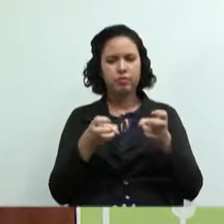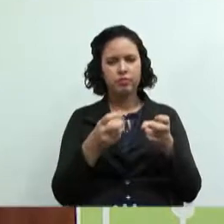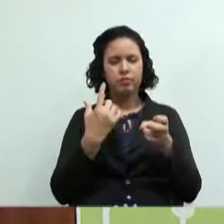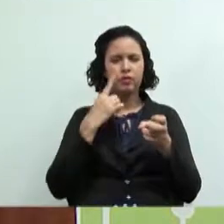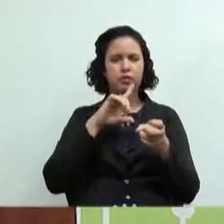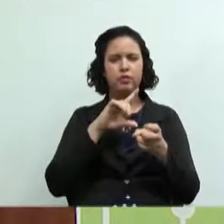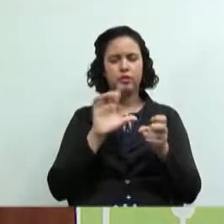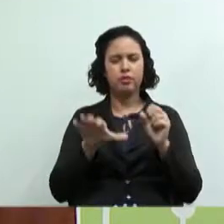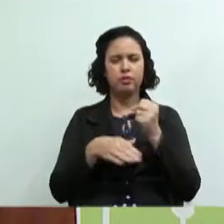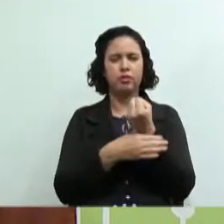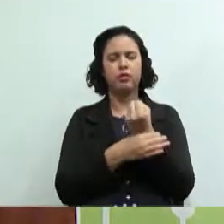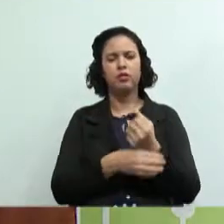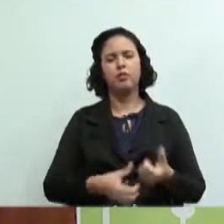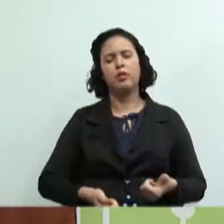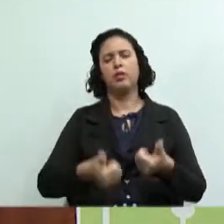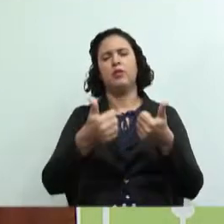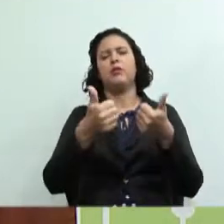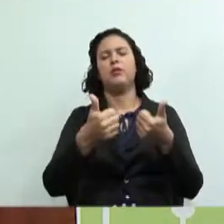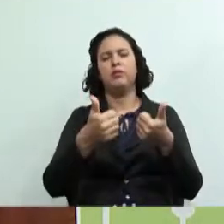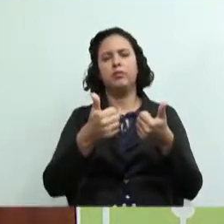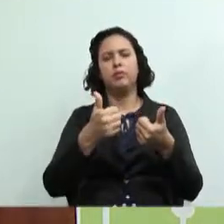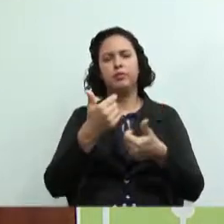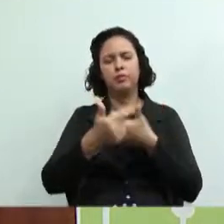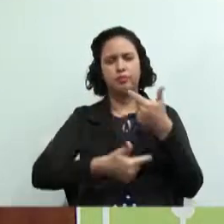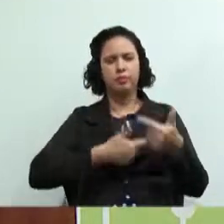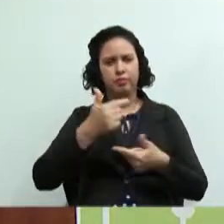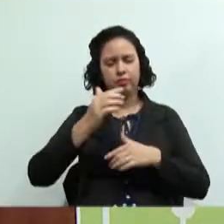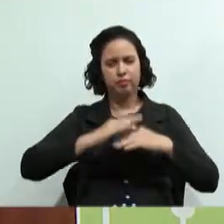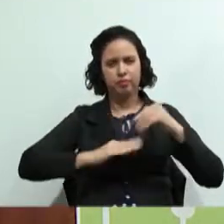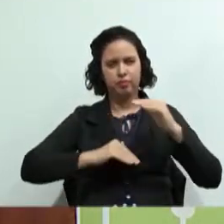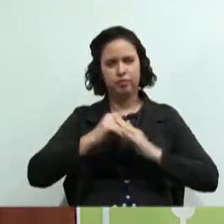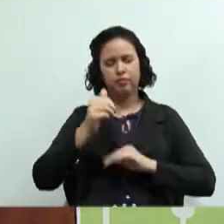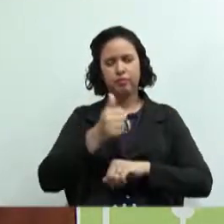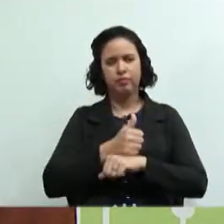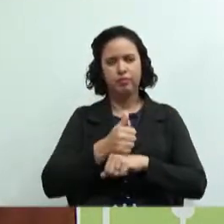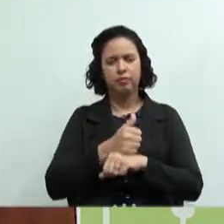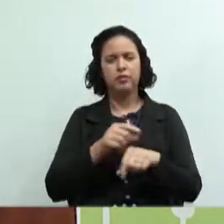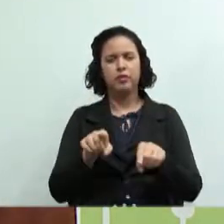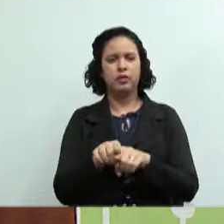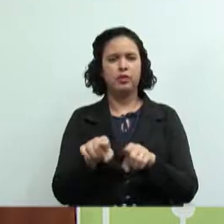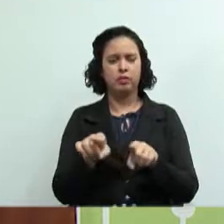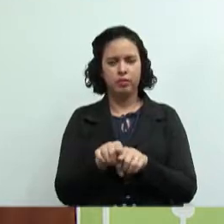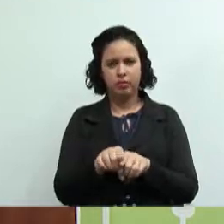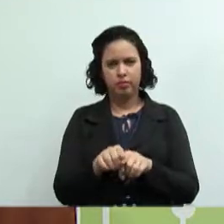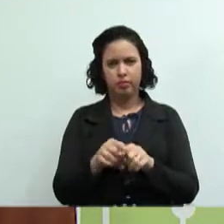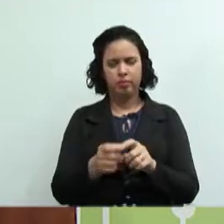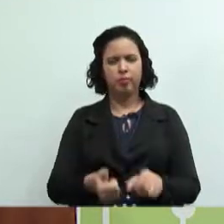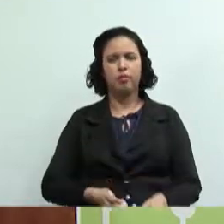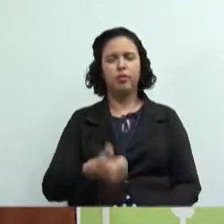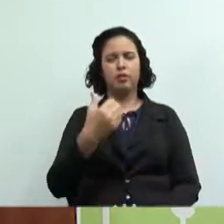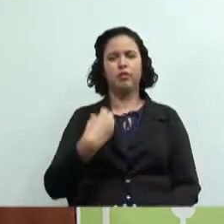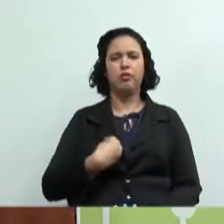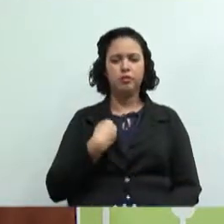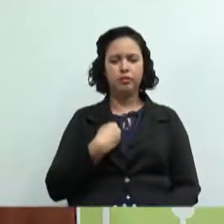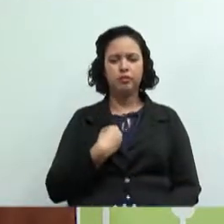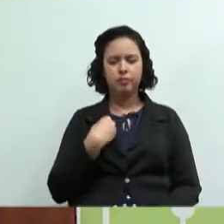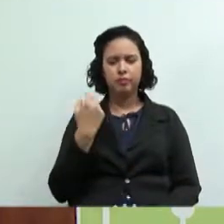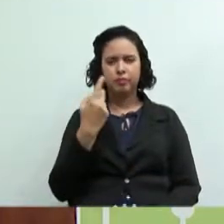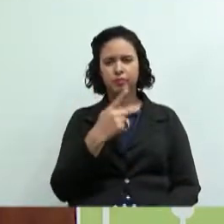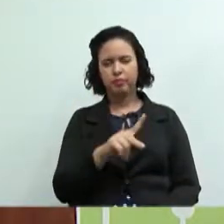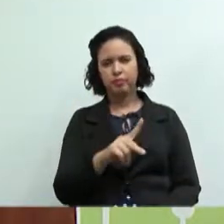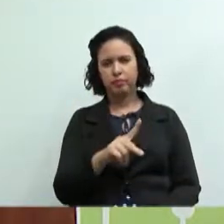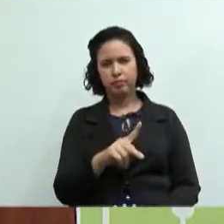garantirem melhores condições de trabalho para os profissionais e melhores condições de vida para as suas famílias.